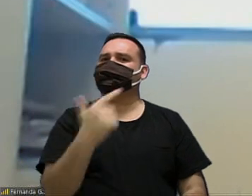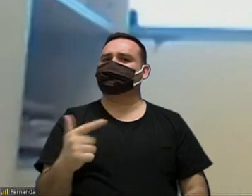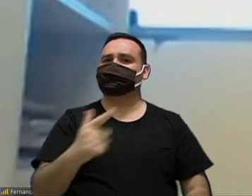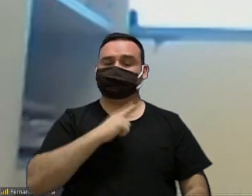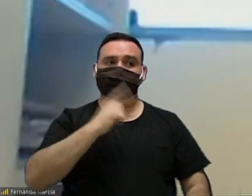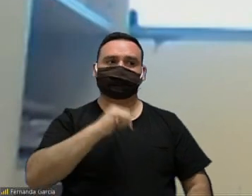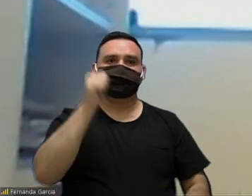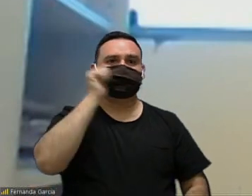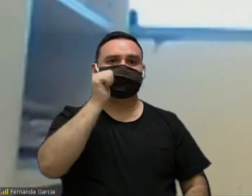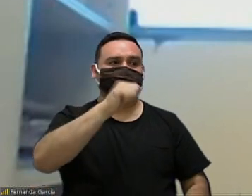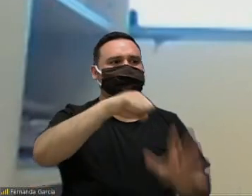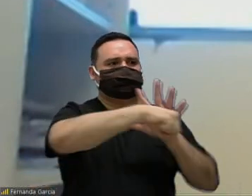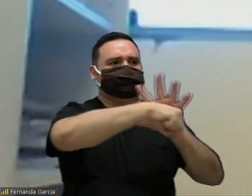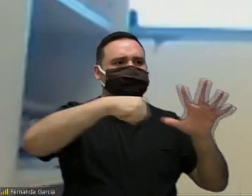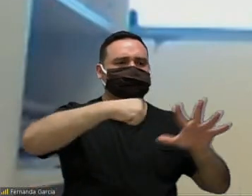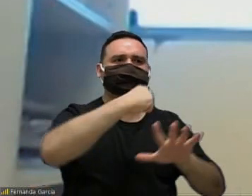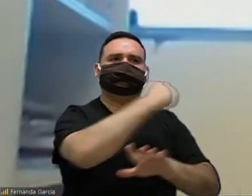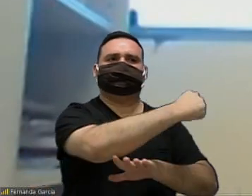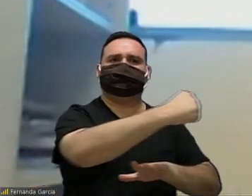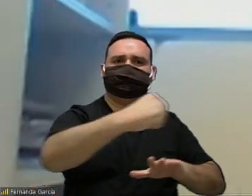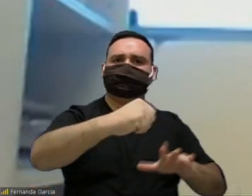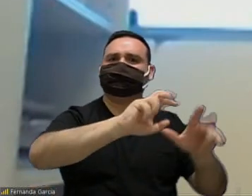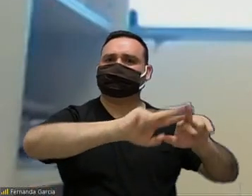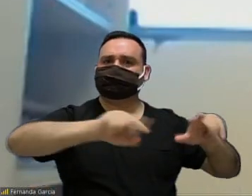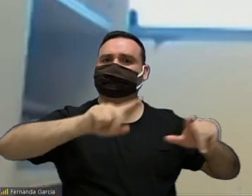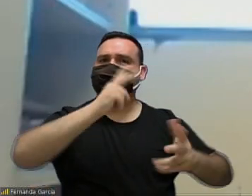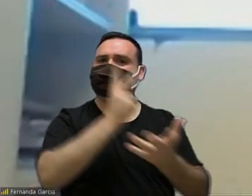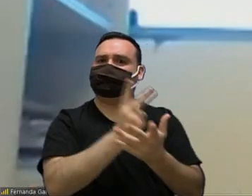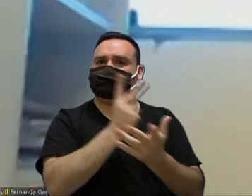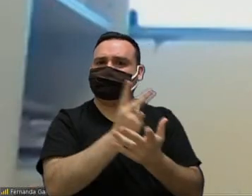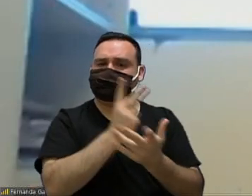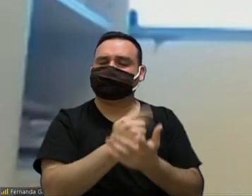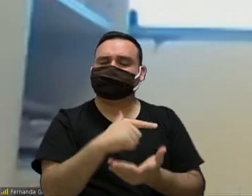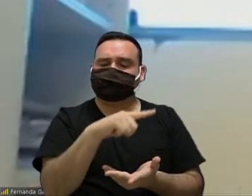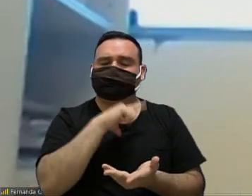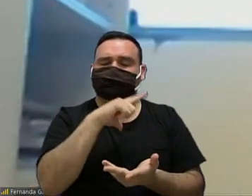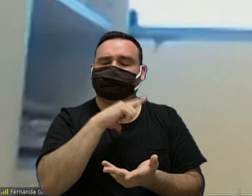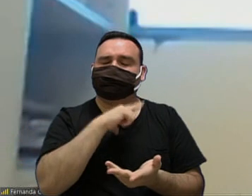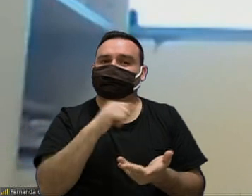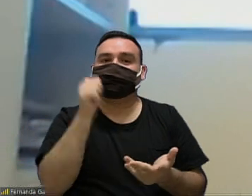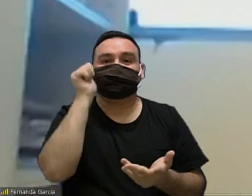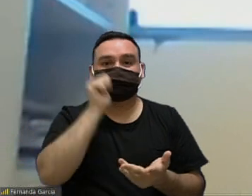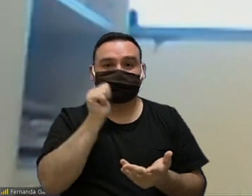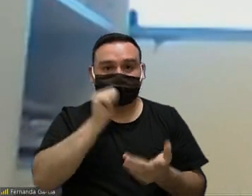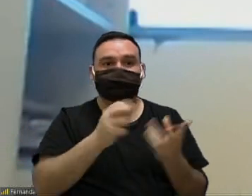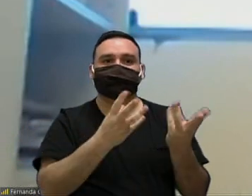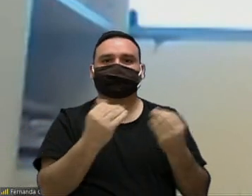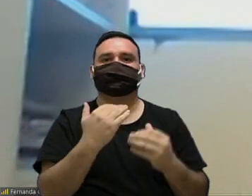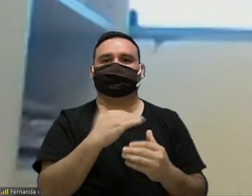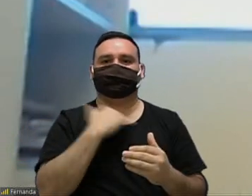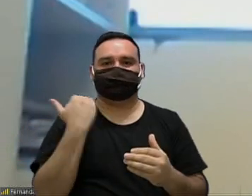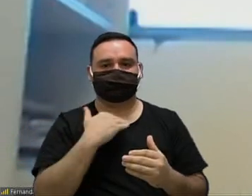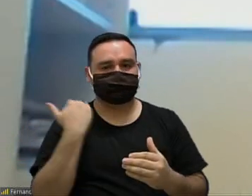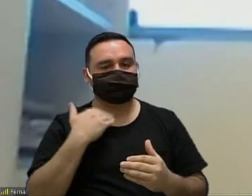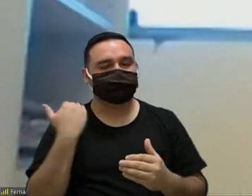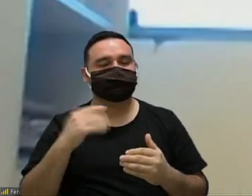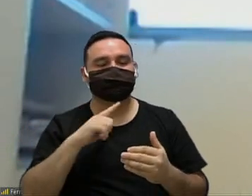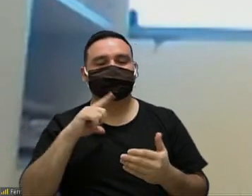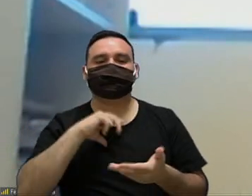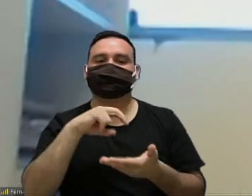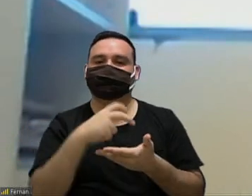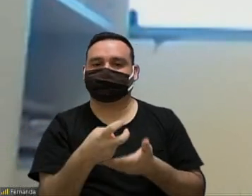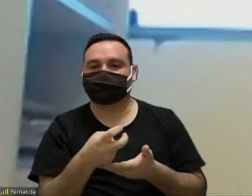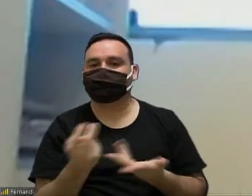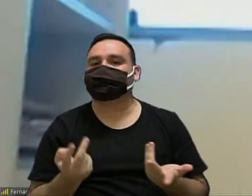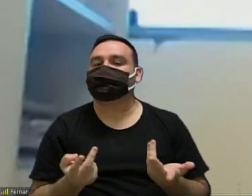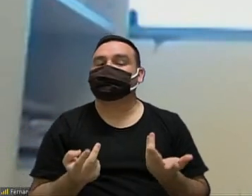feminicídios constantemente acontecendo mulheres estão perdendo a vida então esse projeto ele